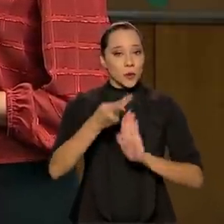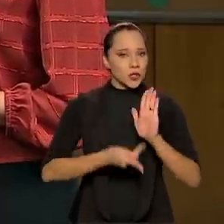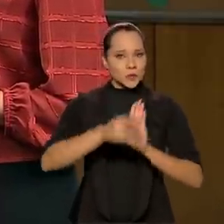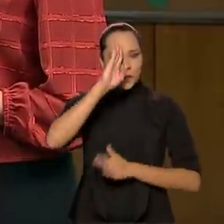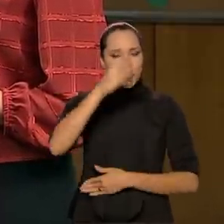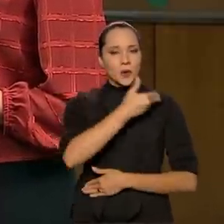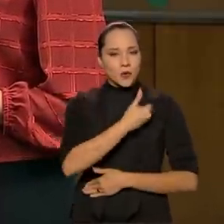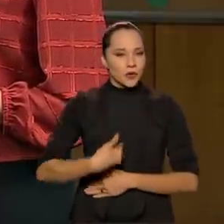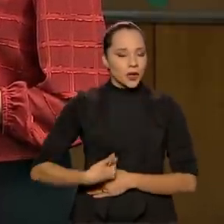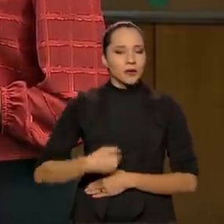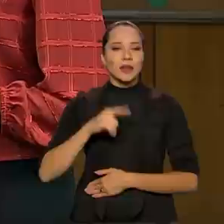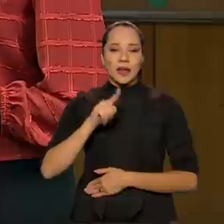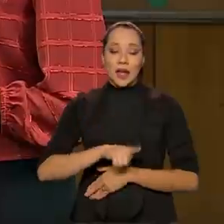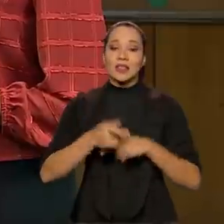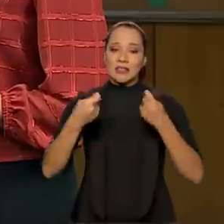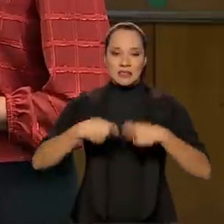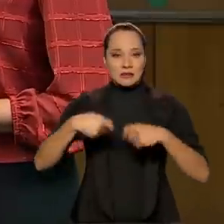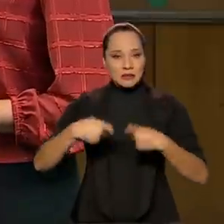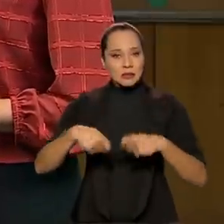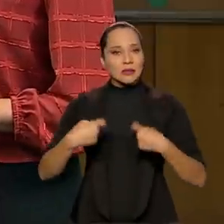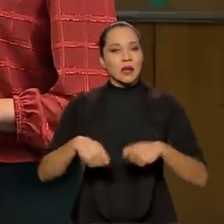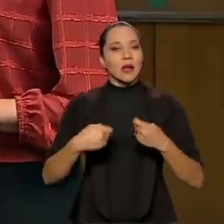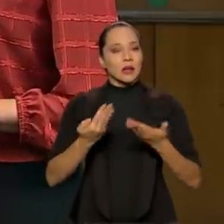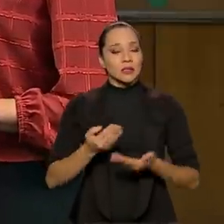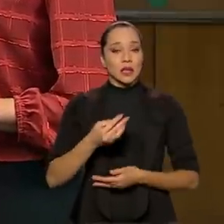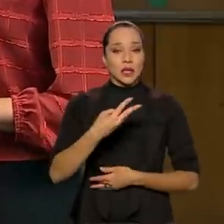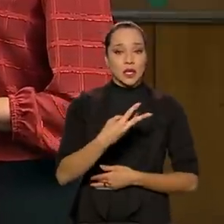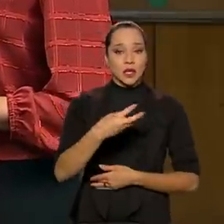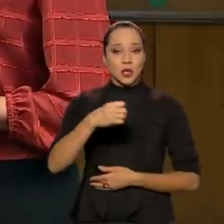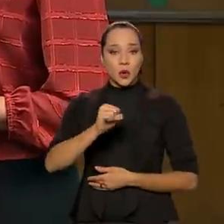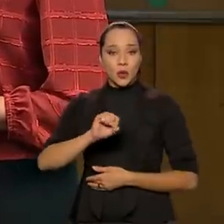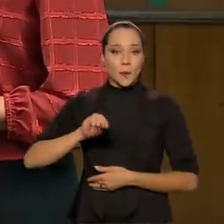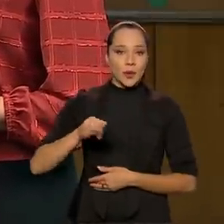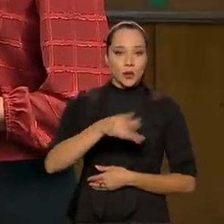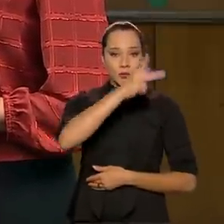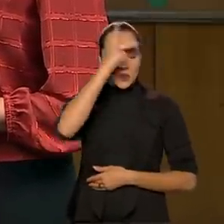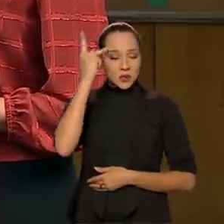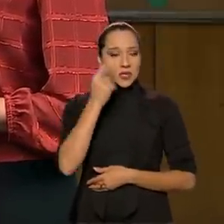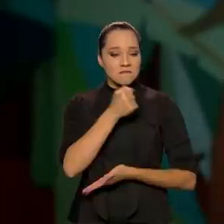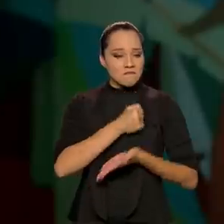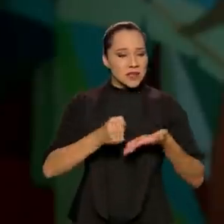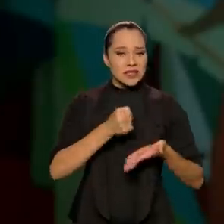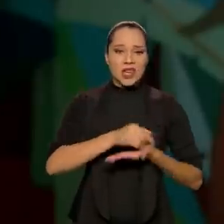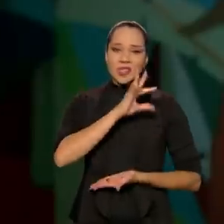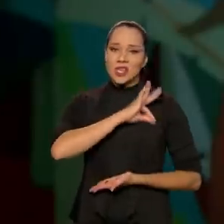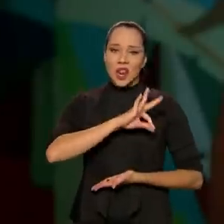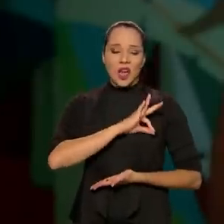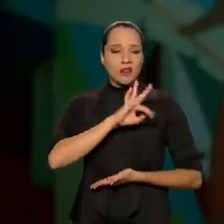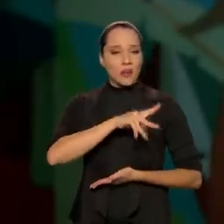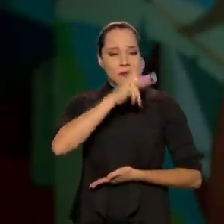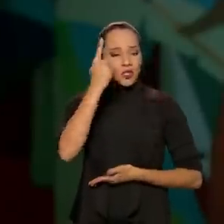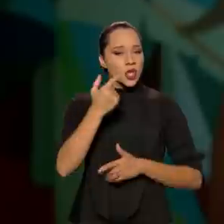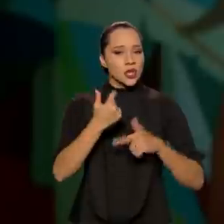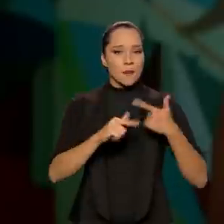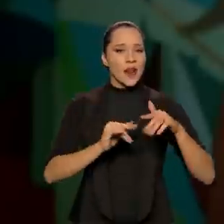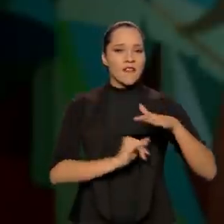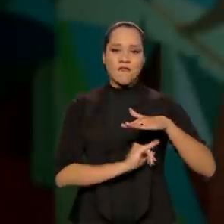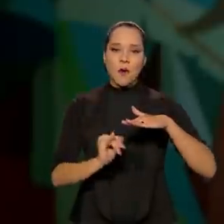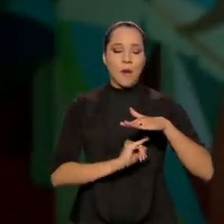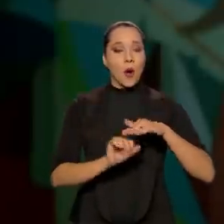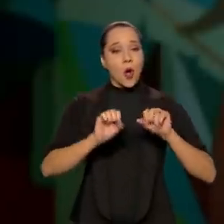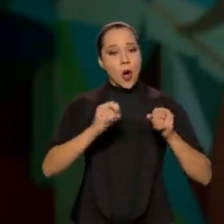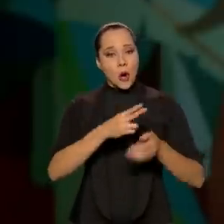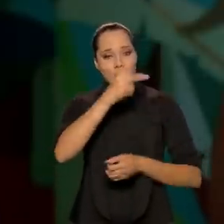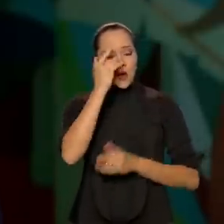do governo, dado a necessidade que 38 milhões de pessoas perderam a sua renda, que são os informais, ou conhecidos também